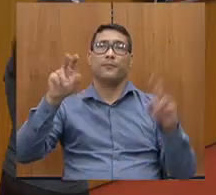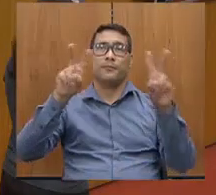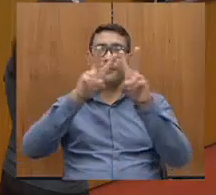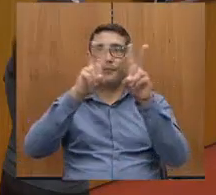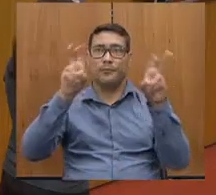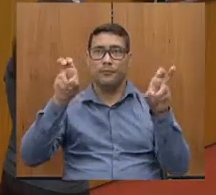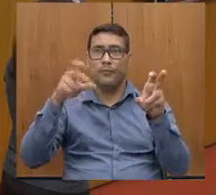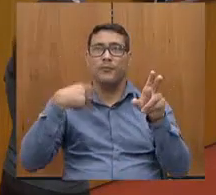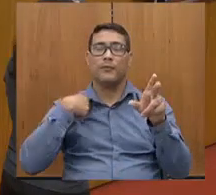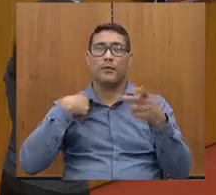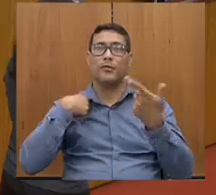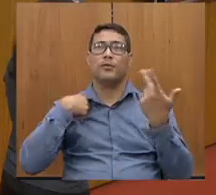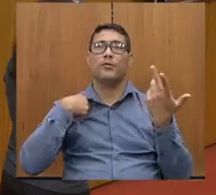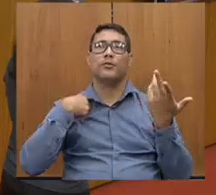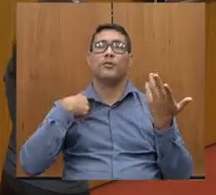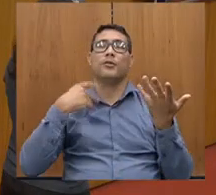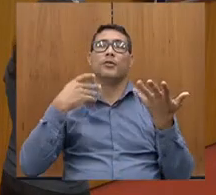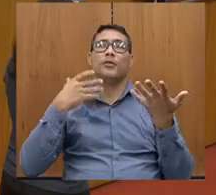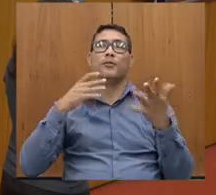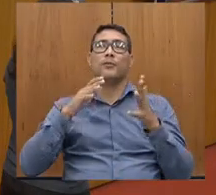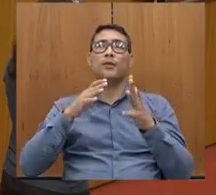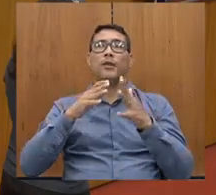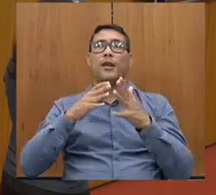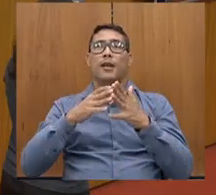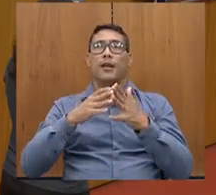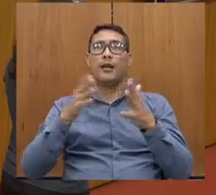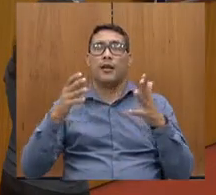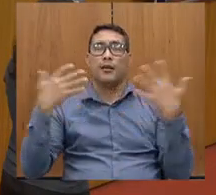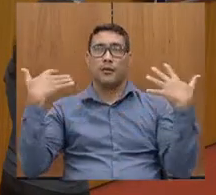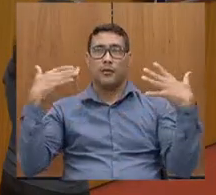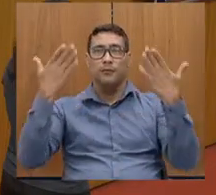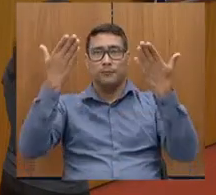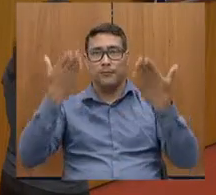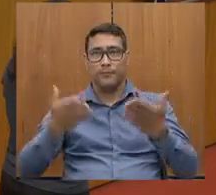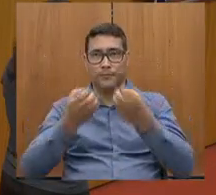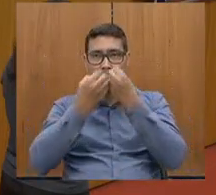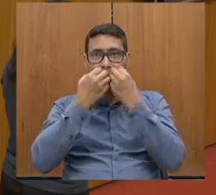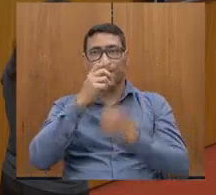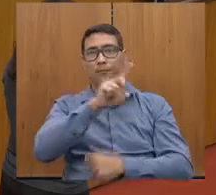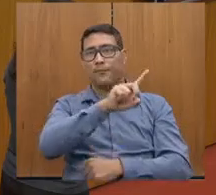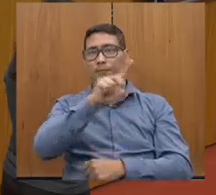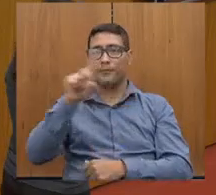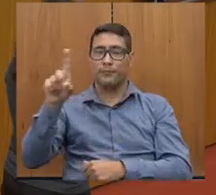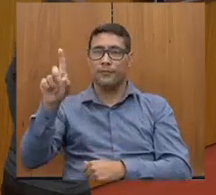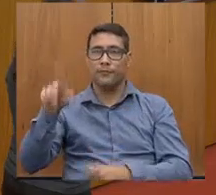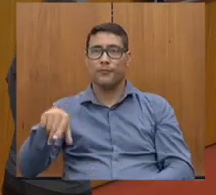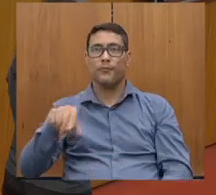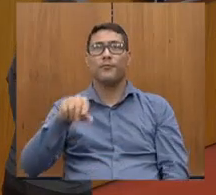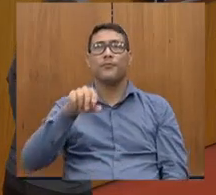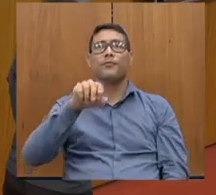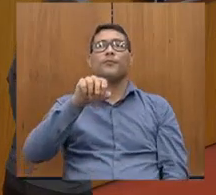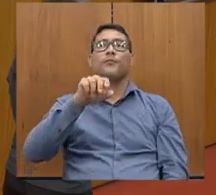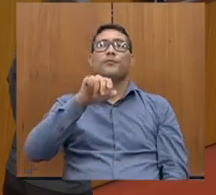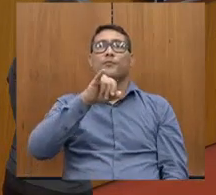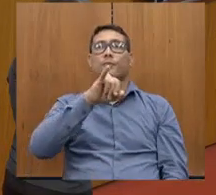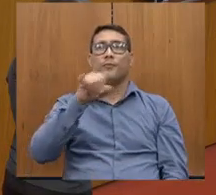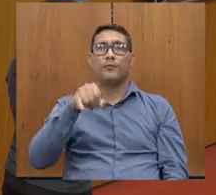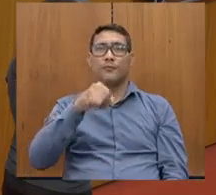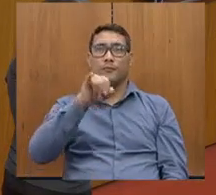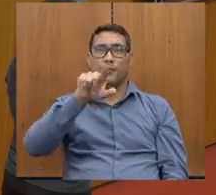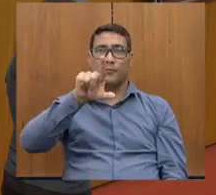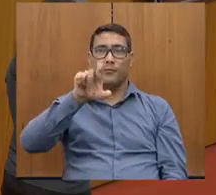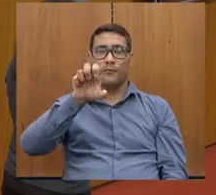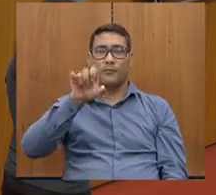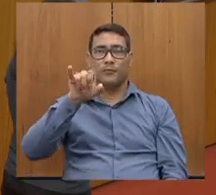Quero saudar a todos com bom dia, saudar o deputado João Leite, que preside esta comissão, presidente